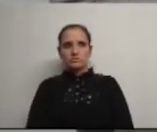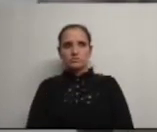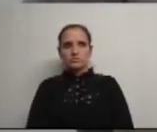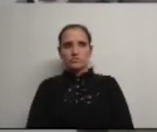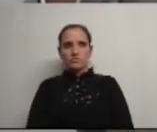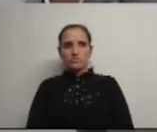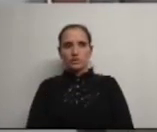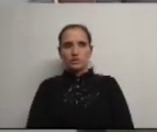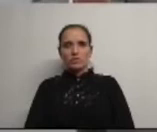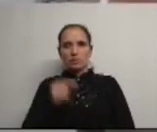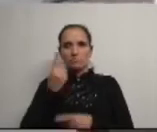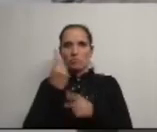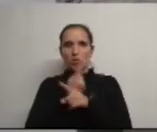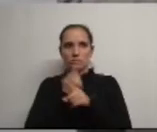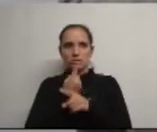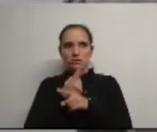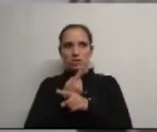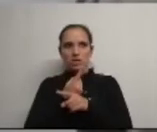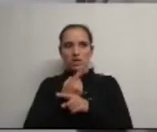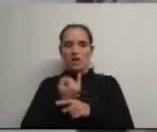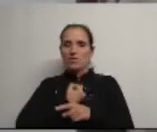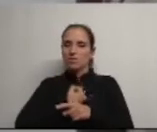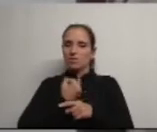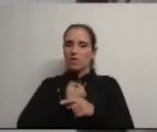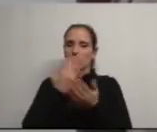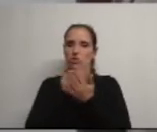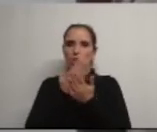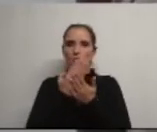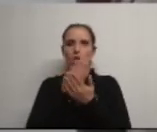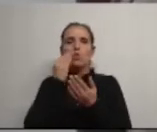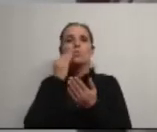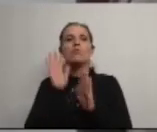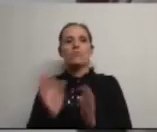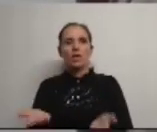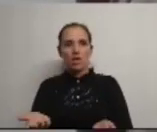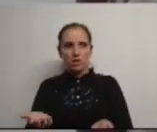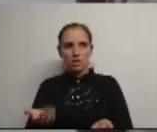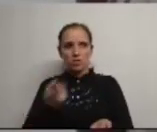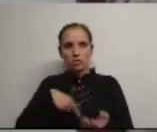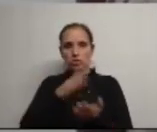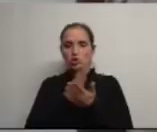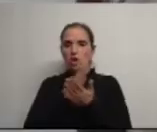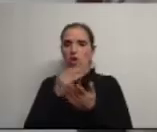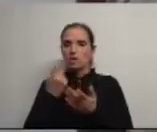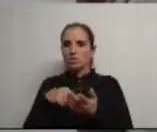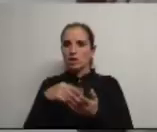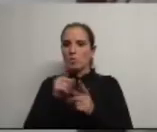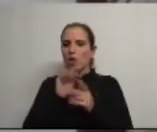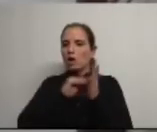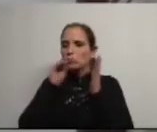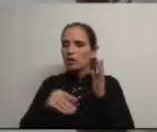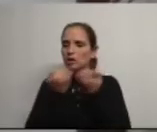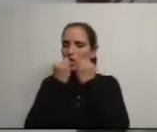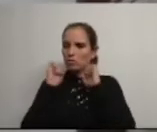e até por uma razão a identidade da escola como é que vai ficar nós temos uma escola em Agda que tem um contrato de